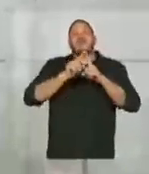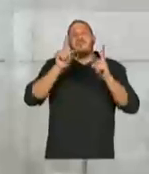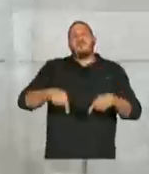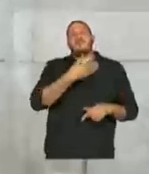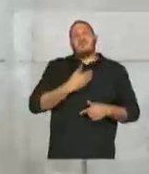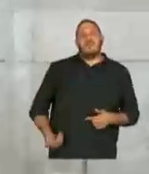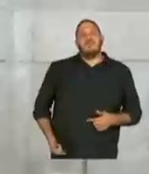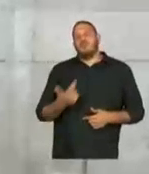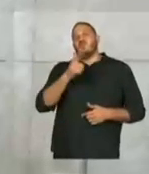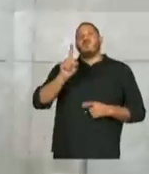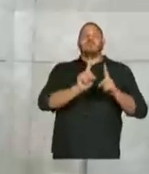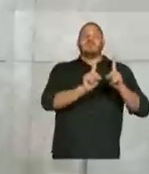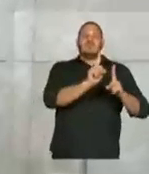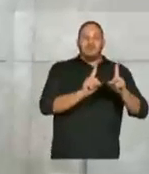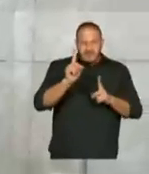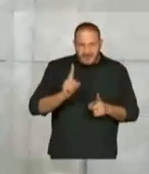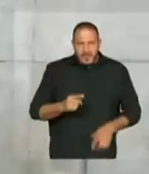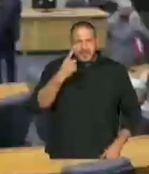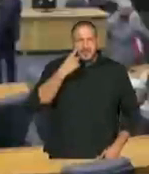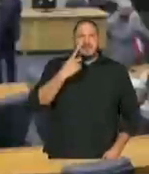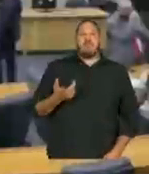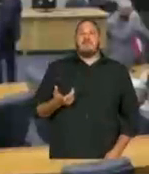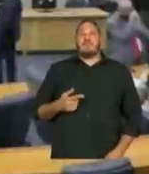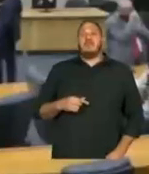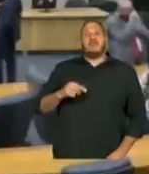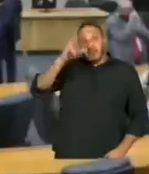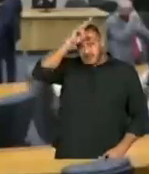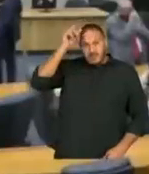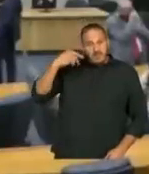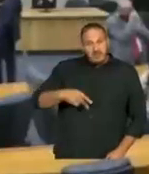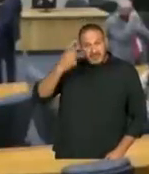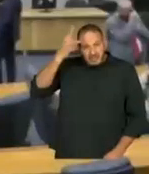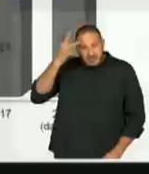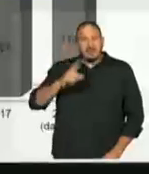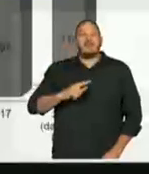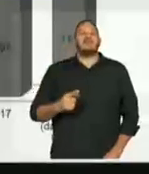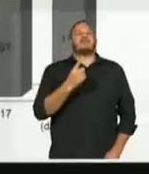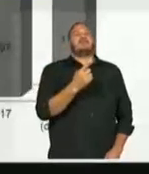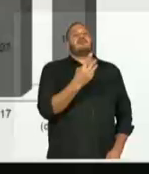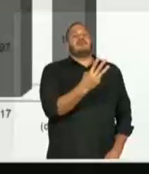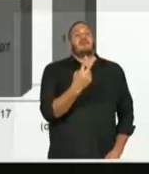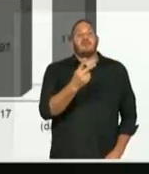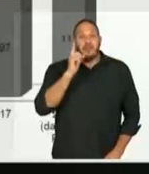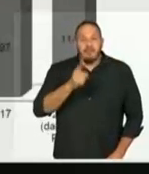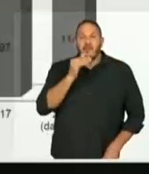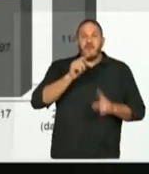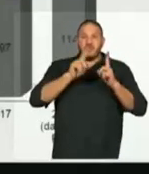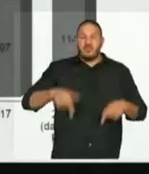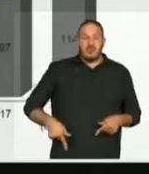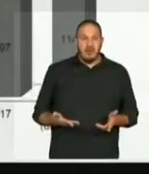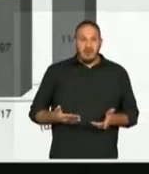Vamos para outro gráfico. Olha só. A Prefeitura de São Paulo chegou a ter 132 mil funcionários em 2009. Tem